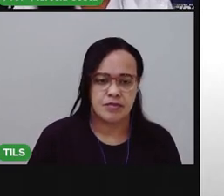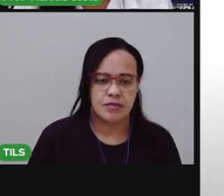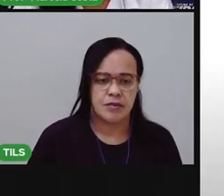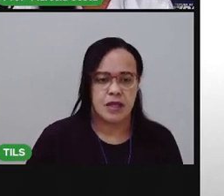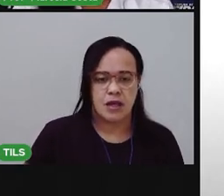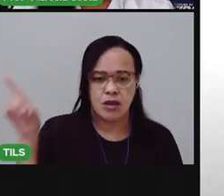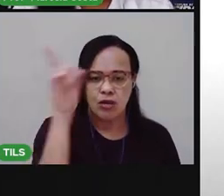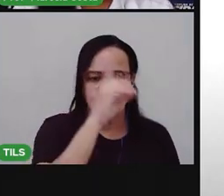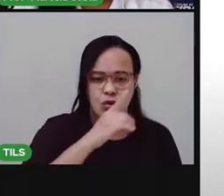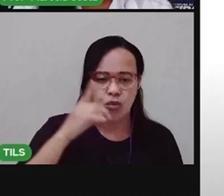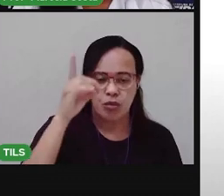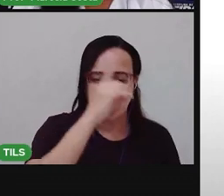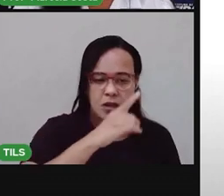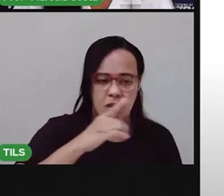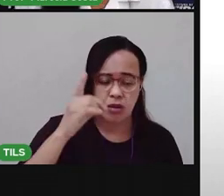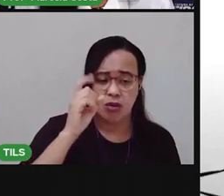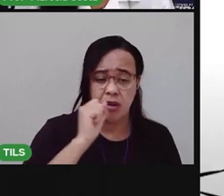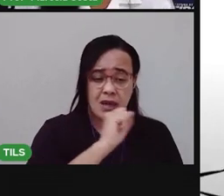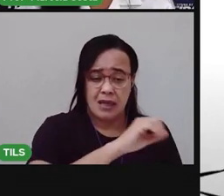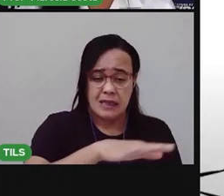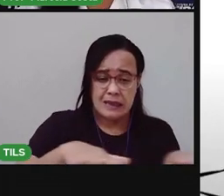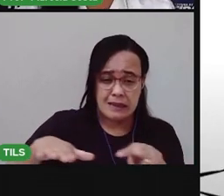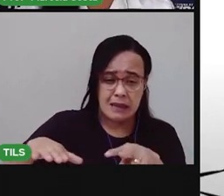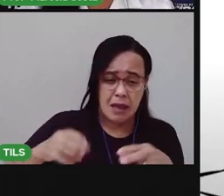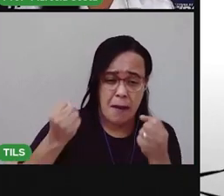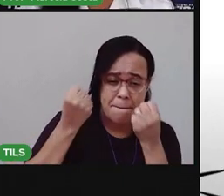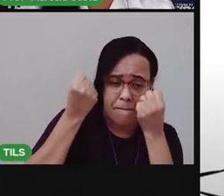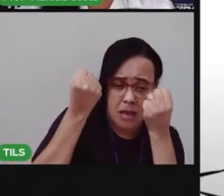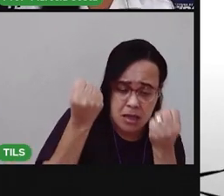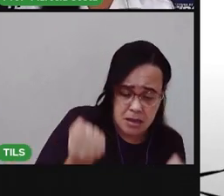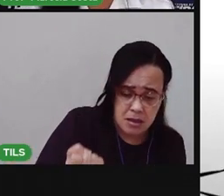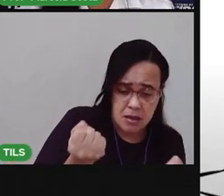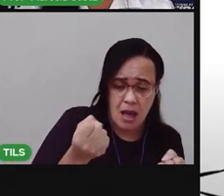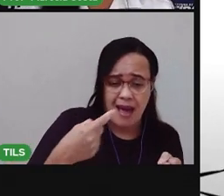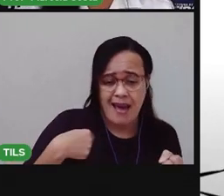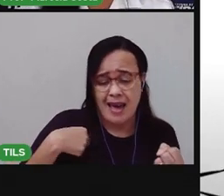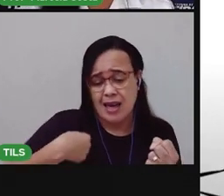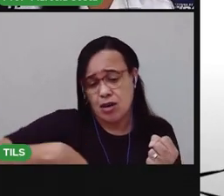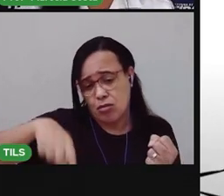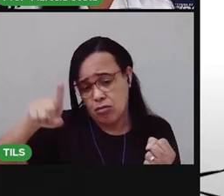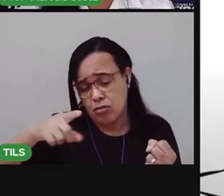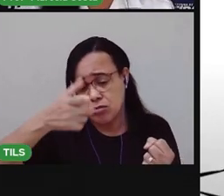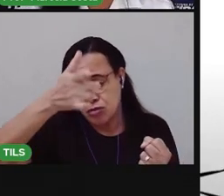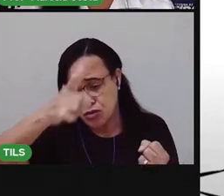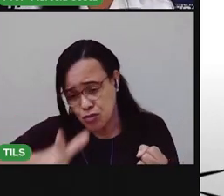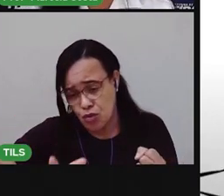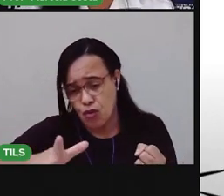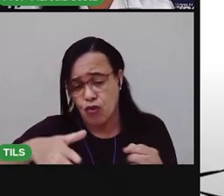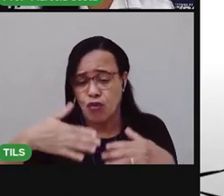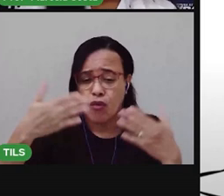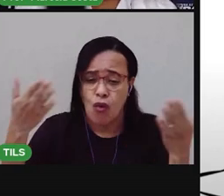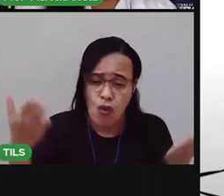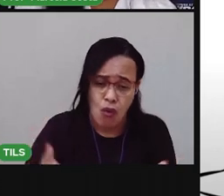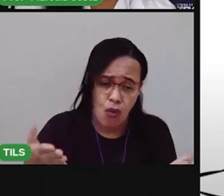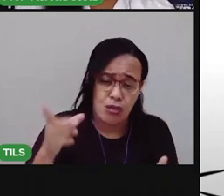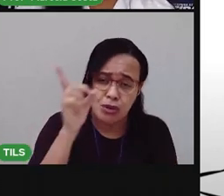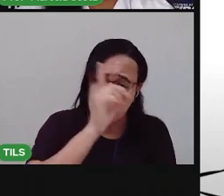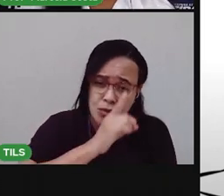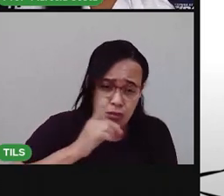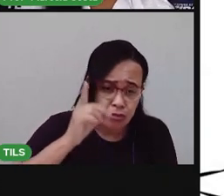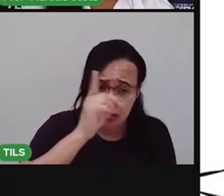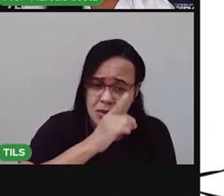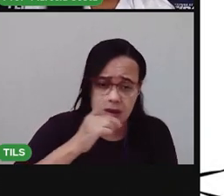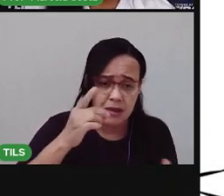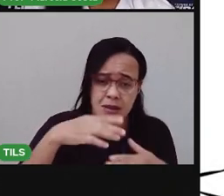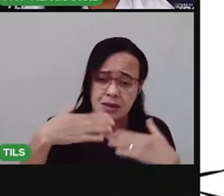A semana foi tão pesada. Lá vou eu de novo. E o pior é que hoje é domingo. Nossa. Eu